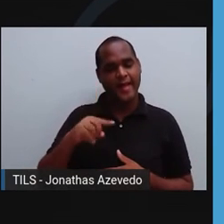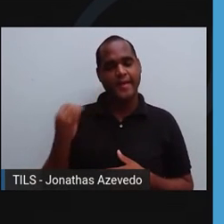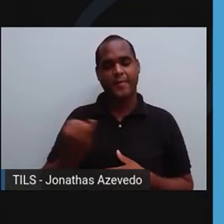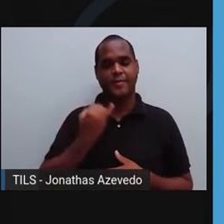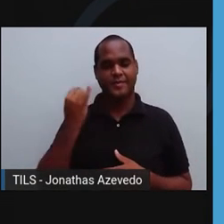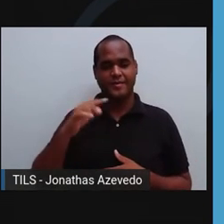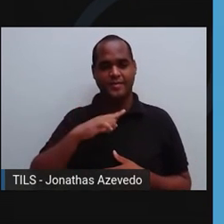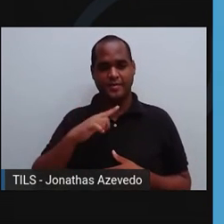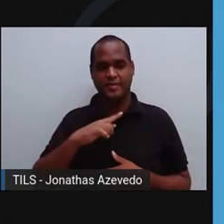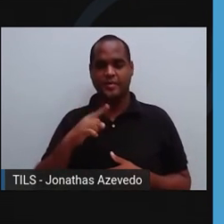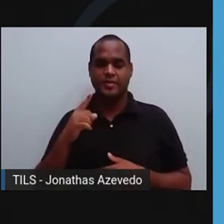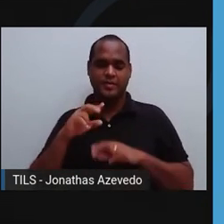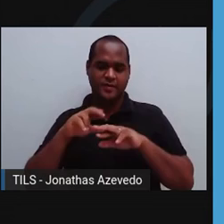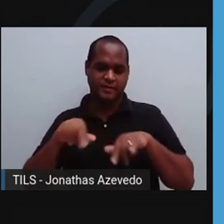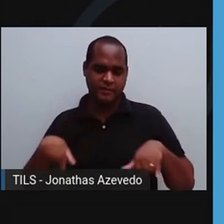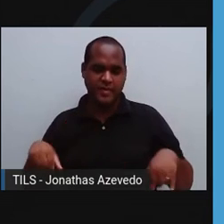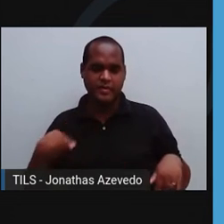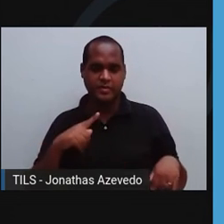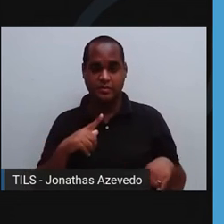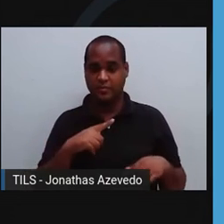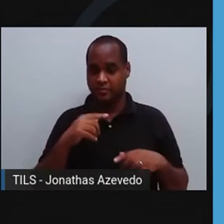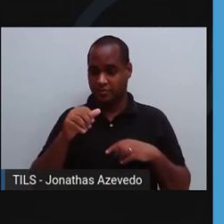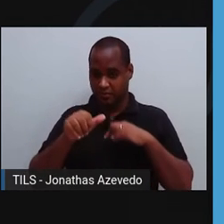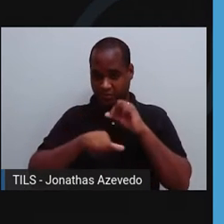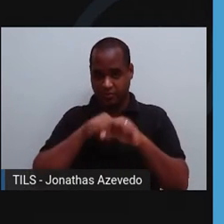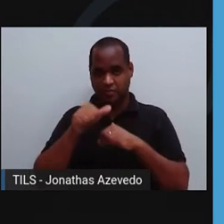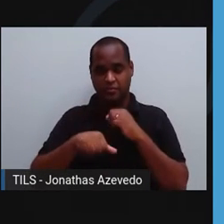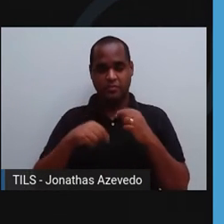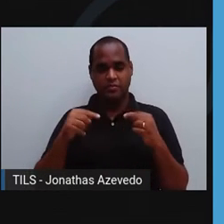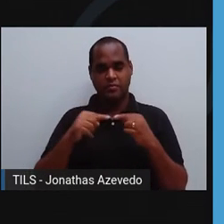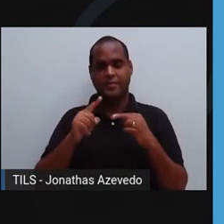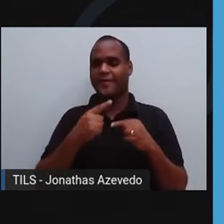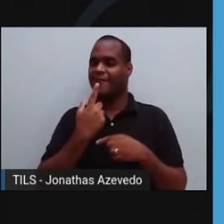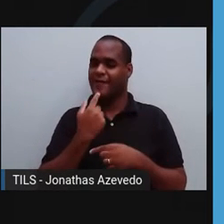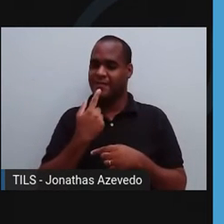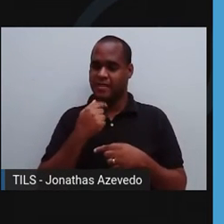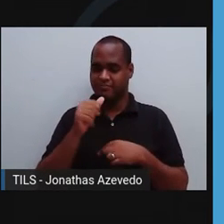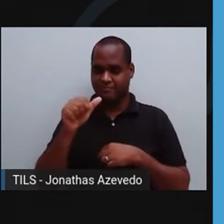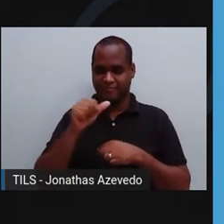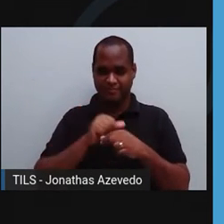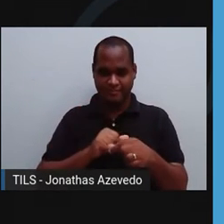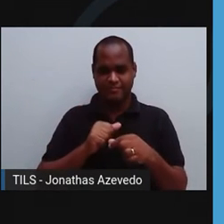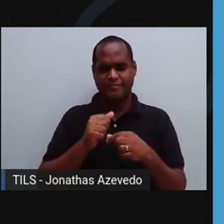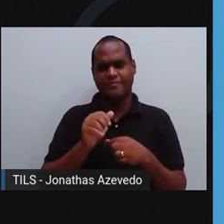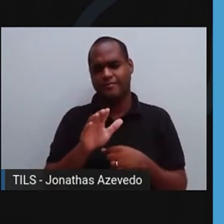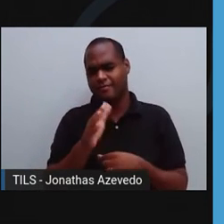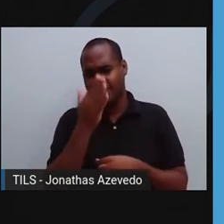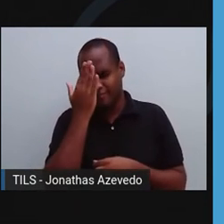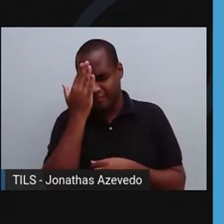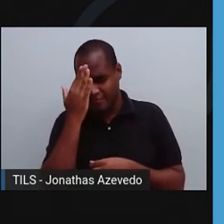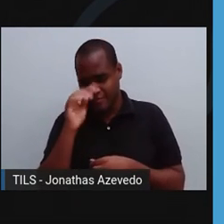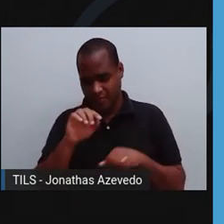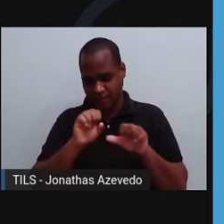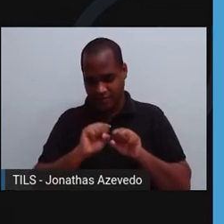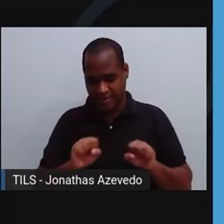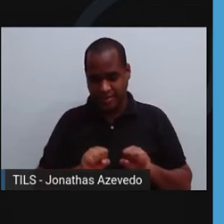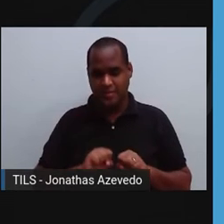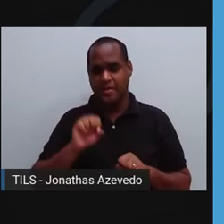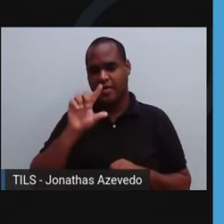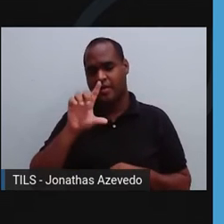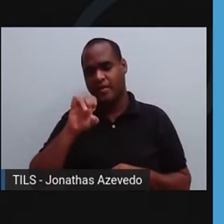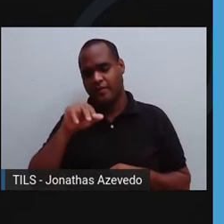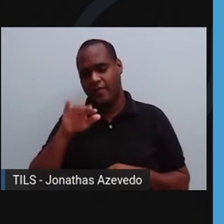das gorduras, que irão ser transportadas para a corrente sanguínea. E você sabia que o sistema linfático, ele